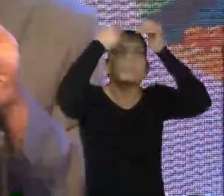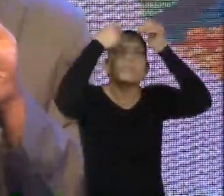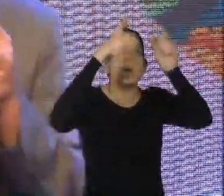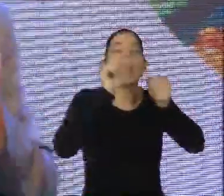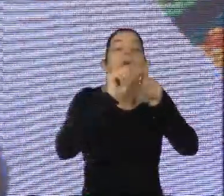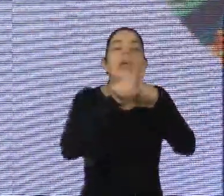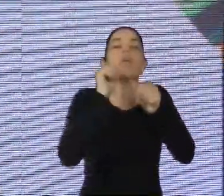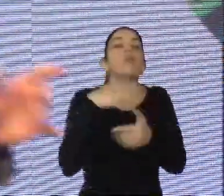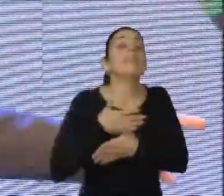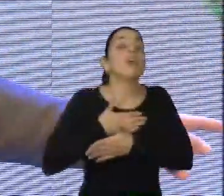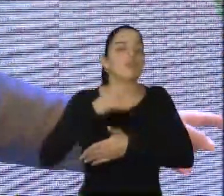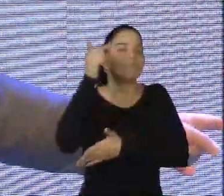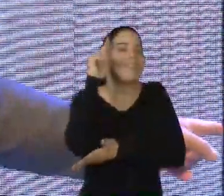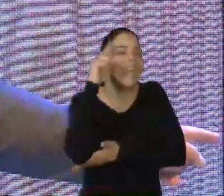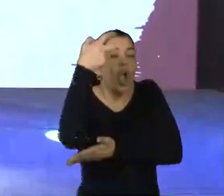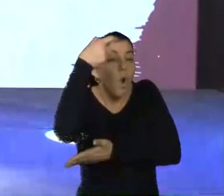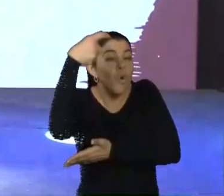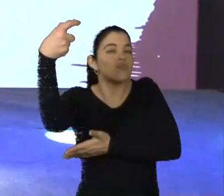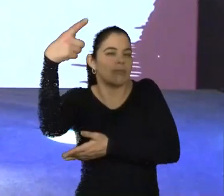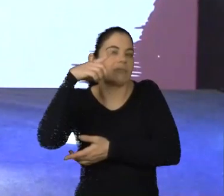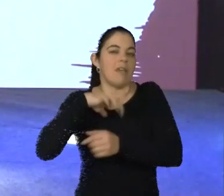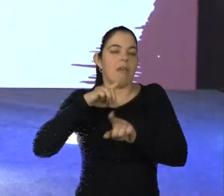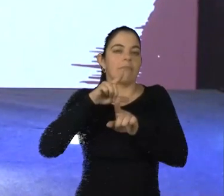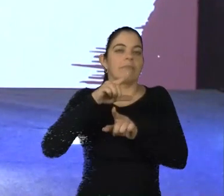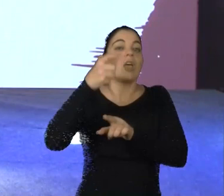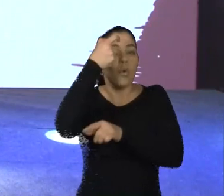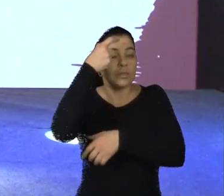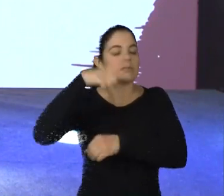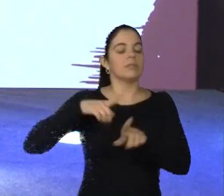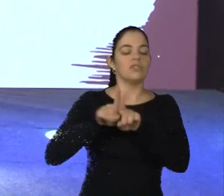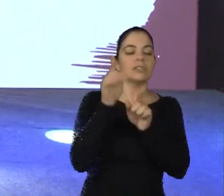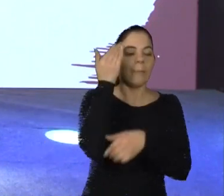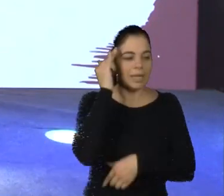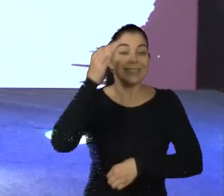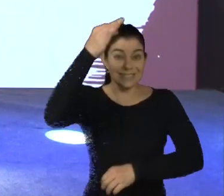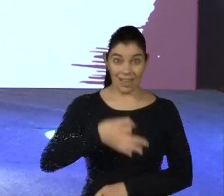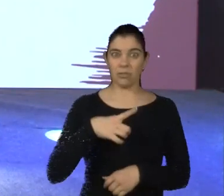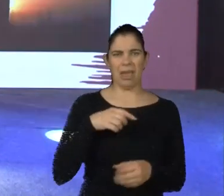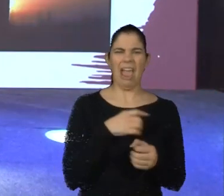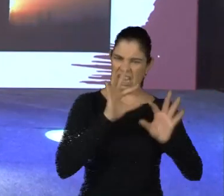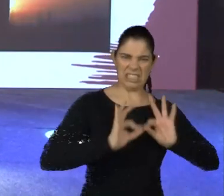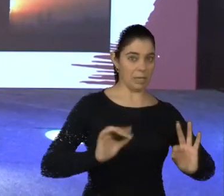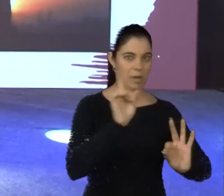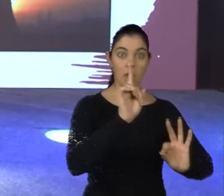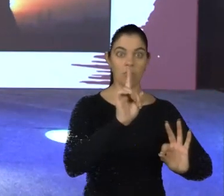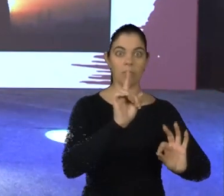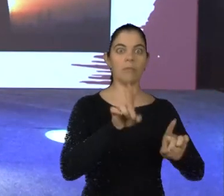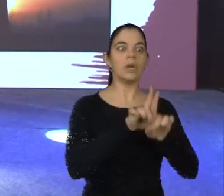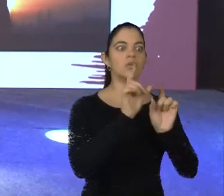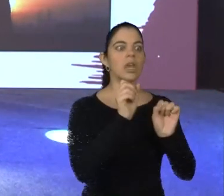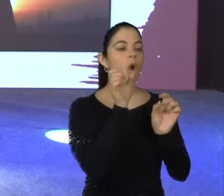quanto do ponto de vista emocional, e que forma que eu faço para ter acesso a essa informação. Parece simples dizer, mas quando a gente observa,